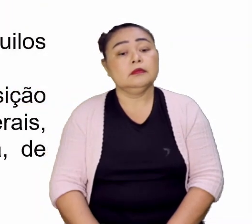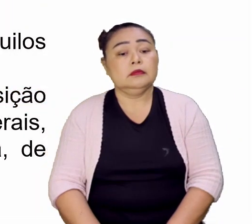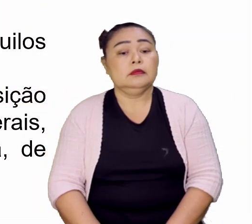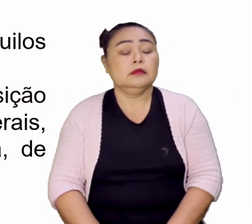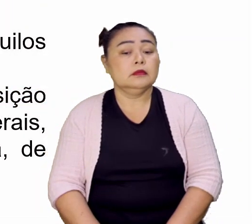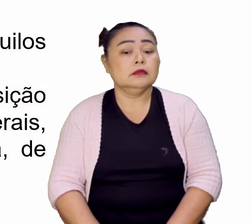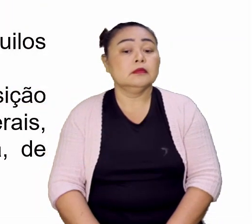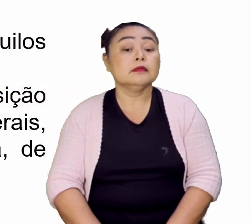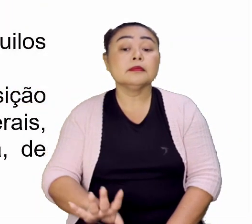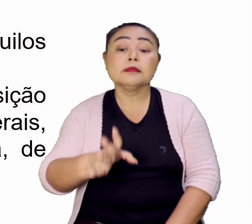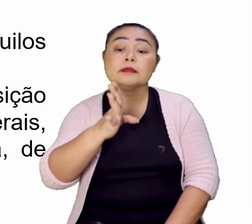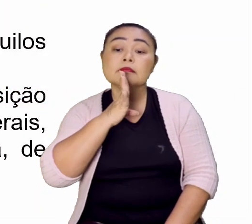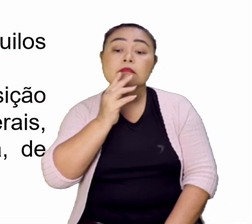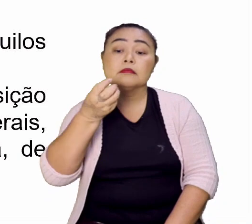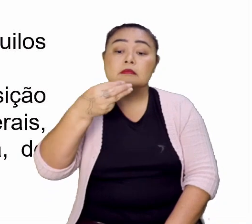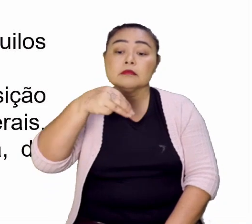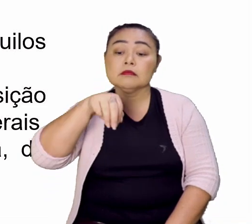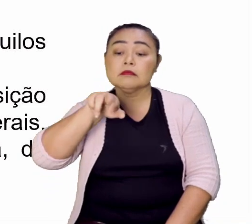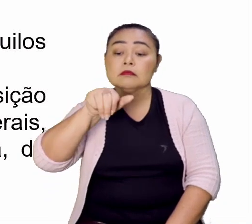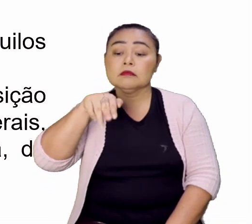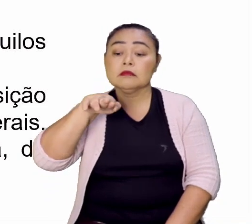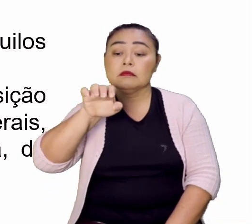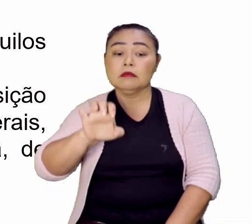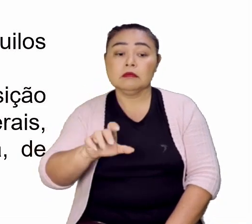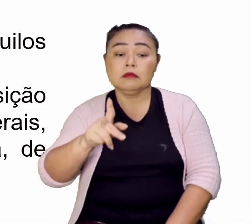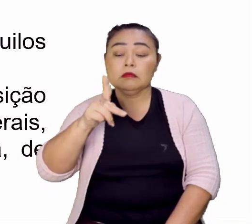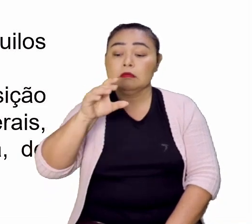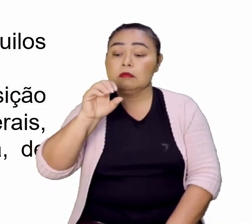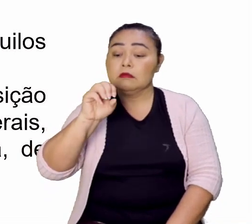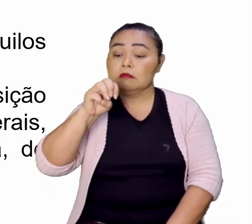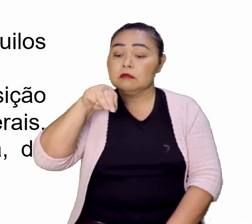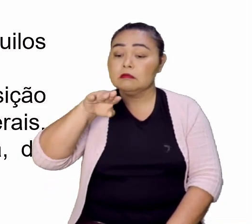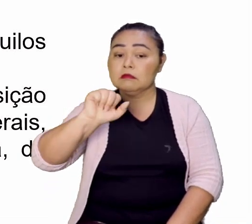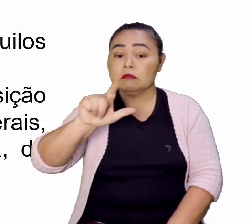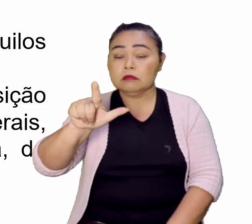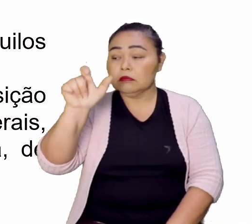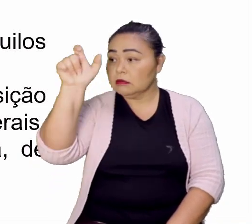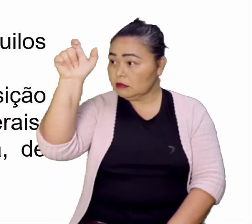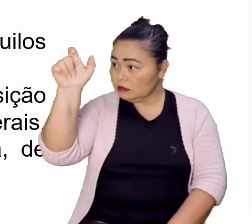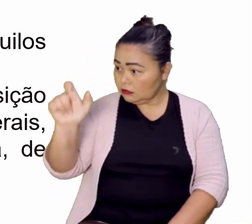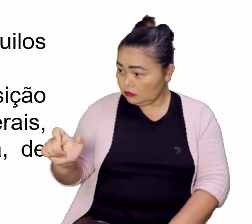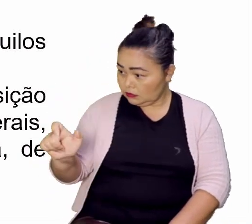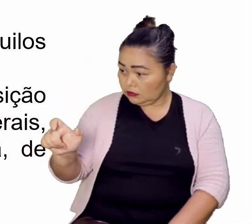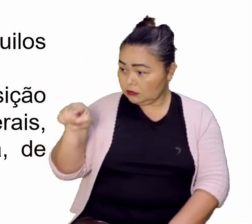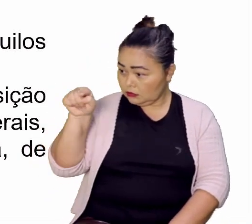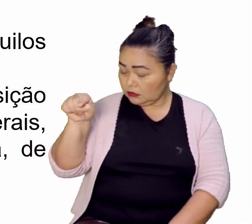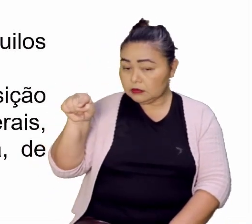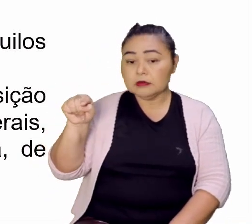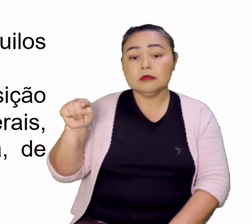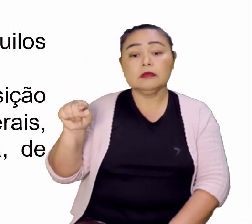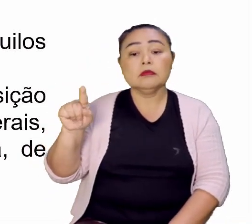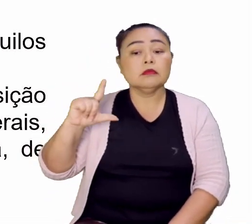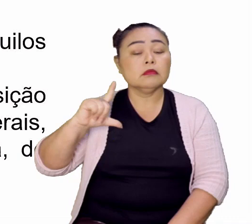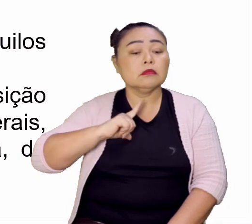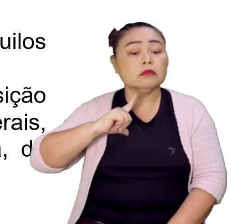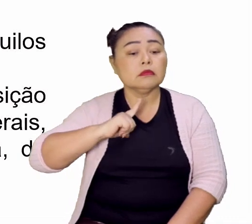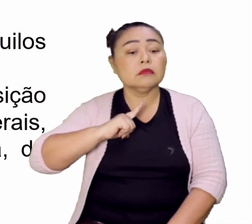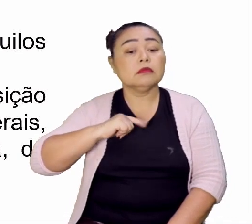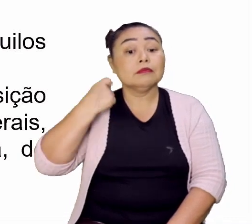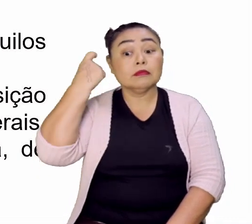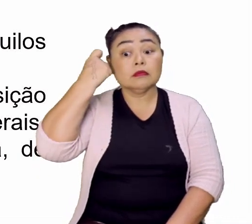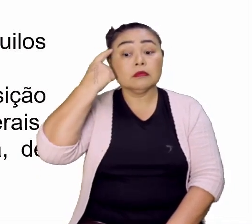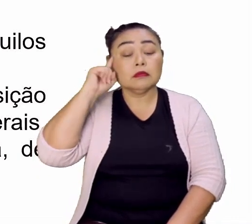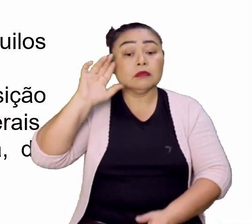Mais conhecido como Marquês de Paulbal, este super-ministro teve como grande preocupação